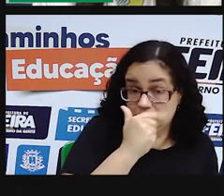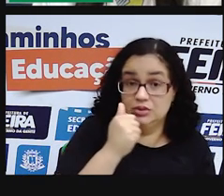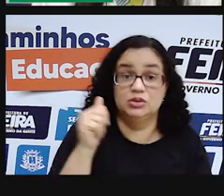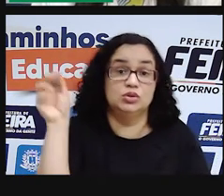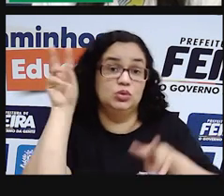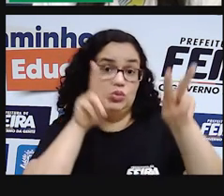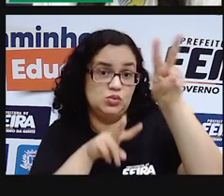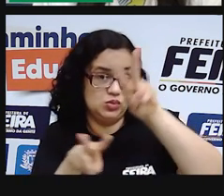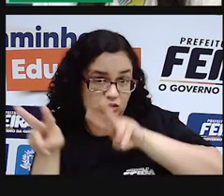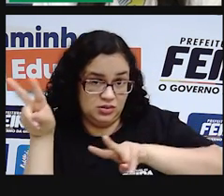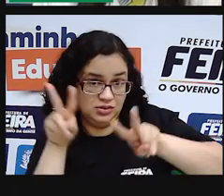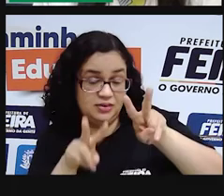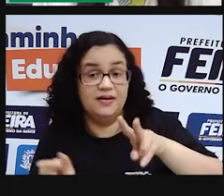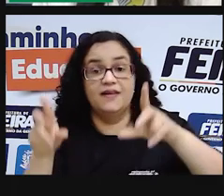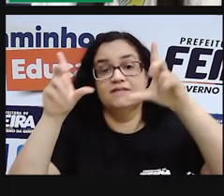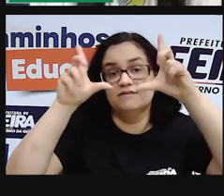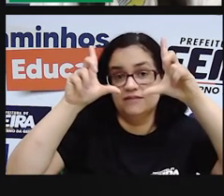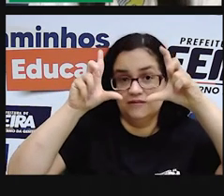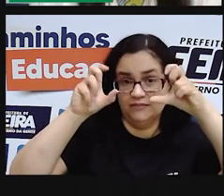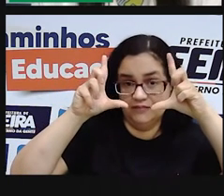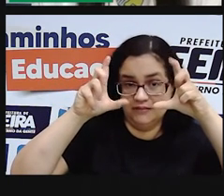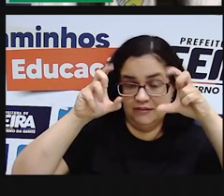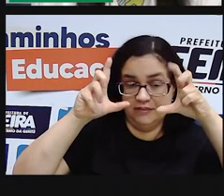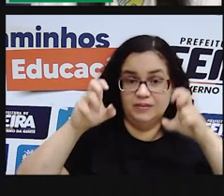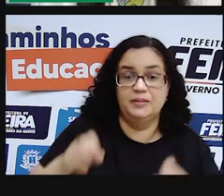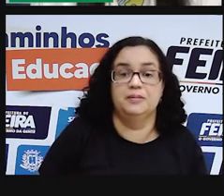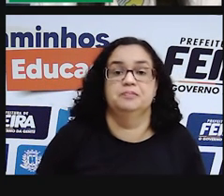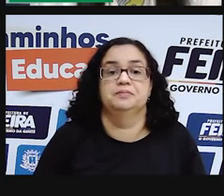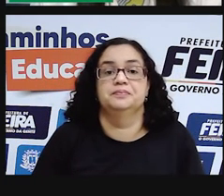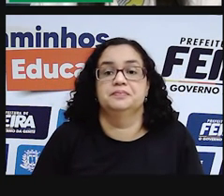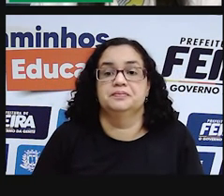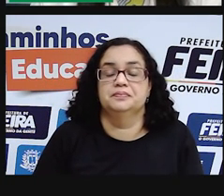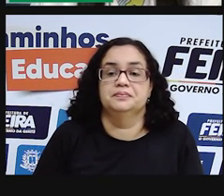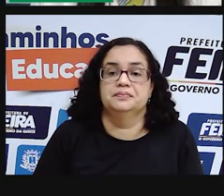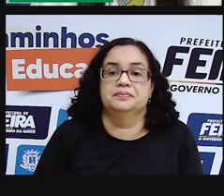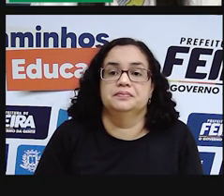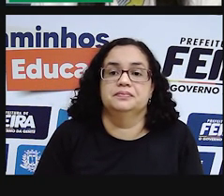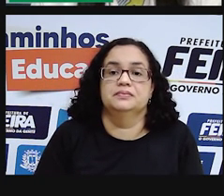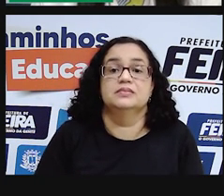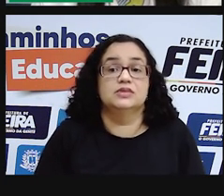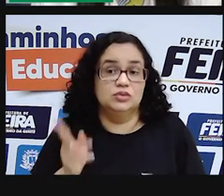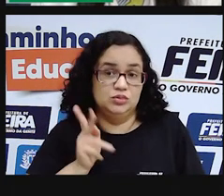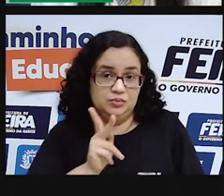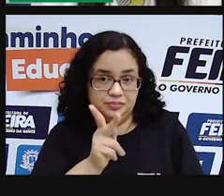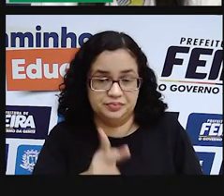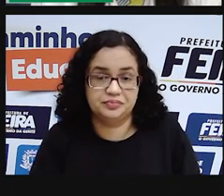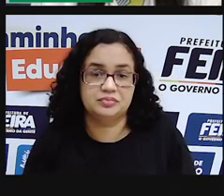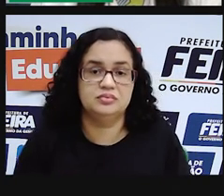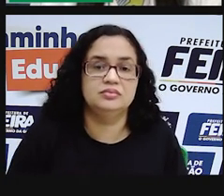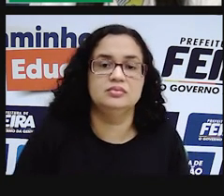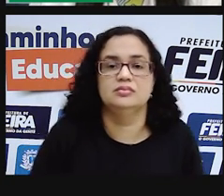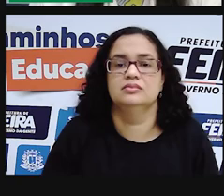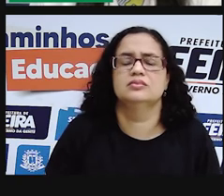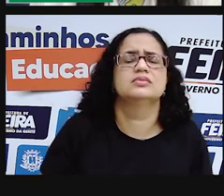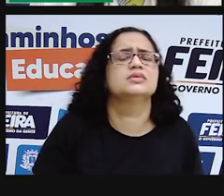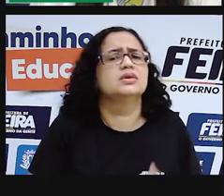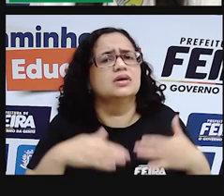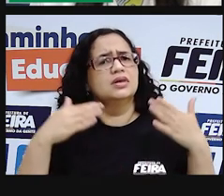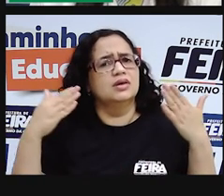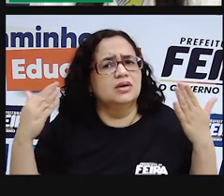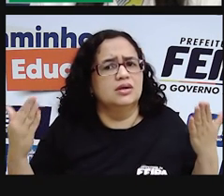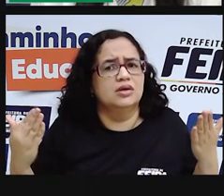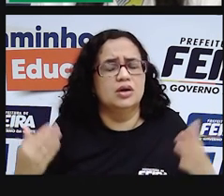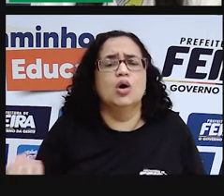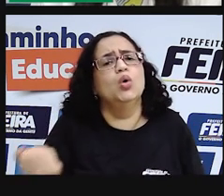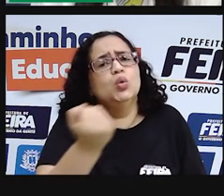observar na foto, imagine pessoalmente. Mas vamos lá. E aí,